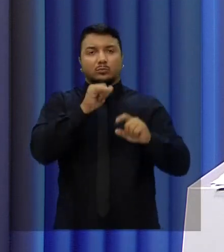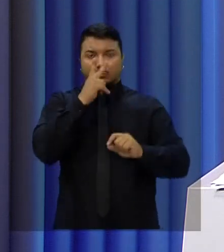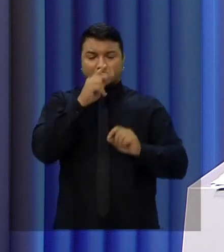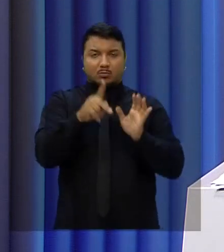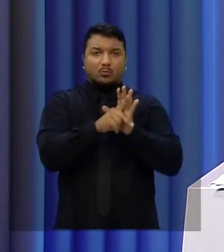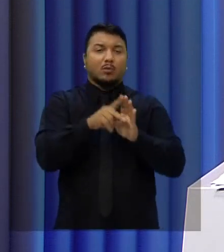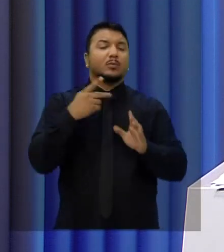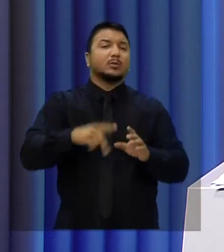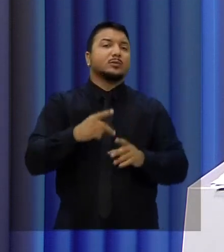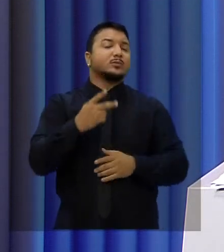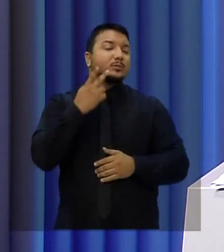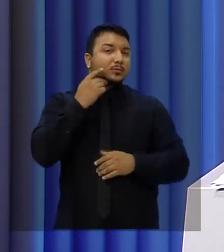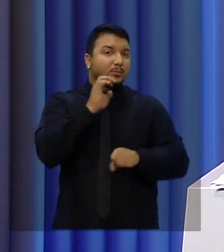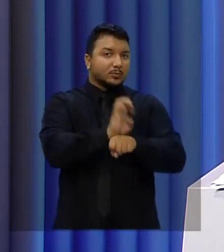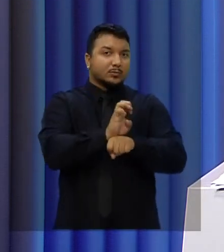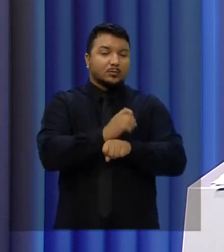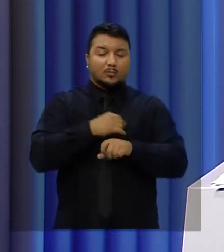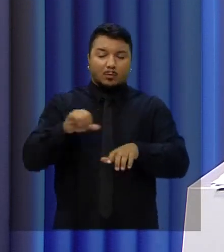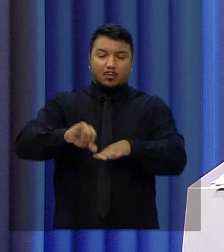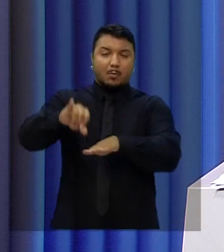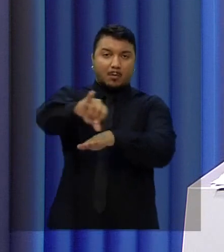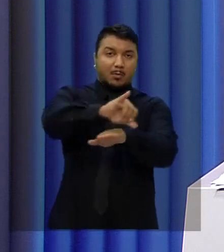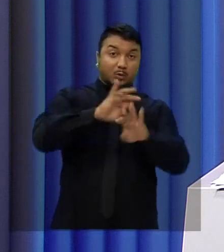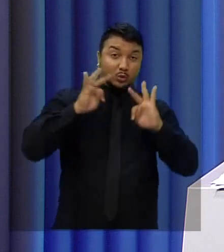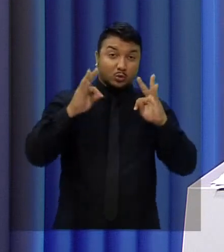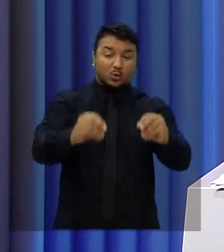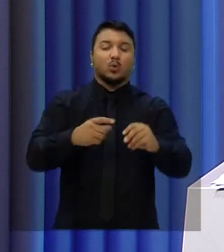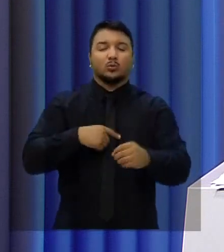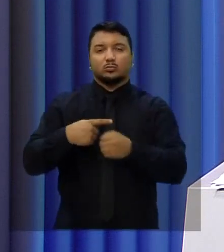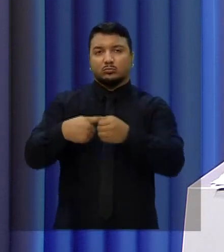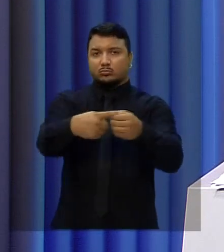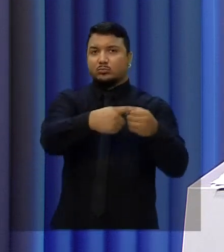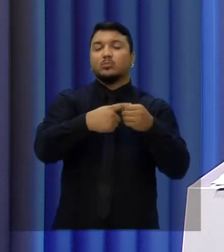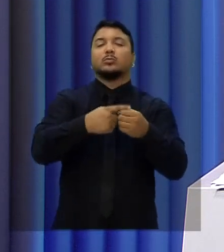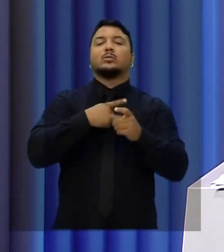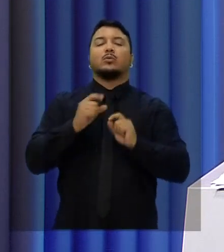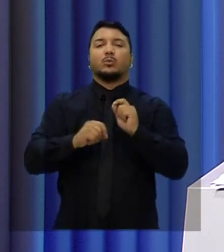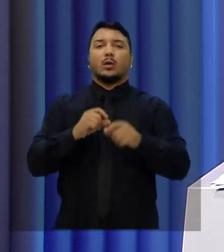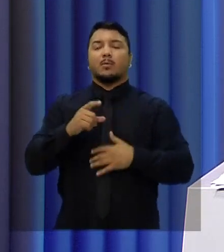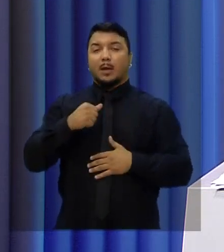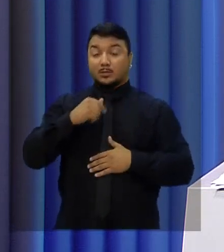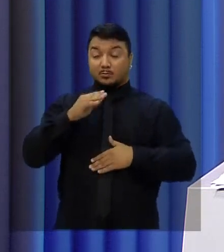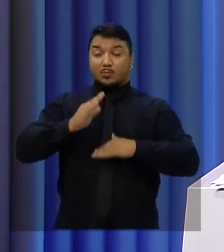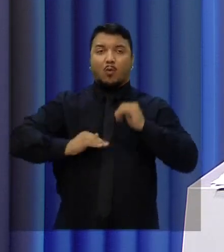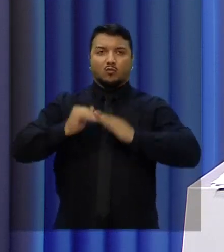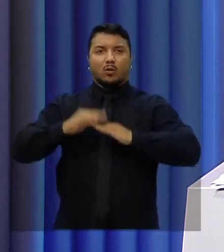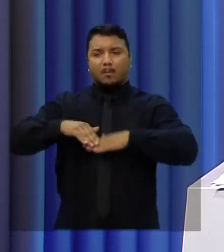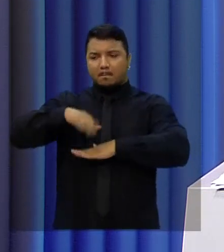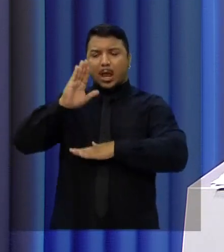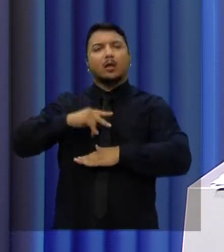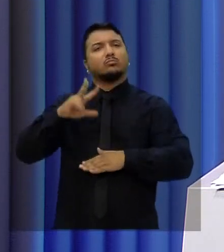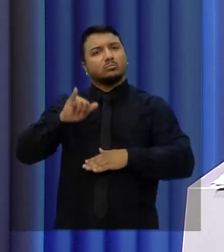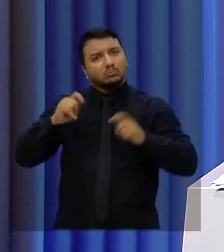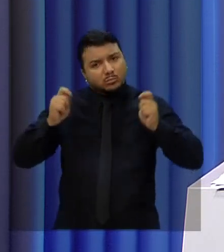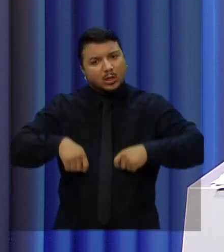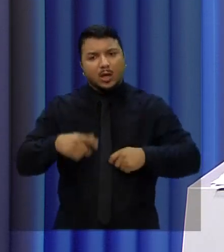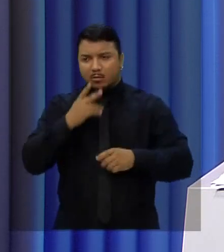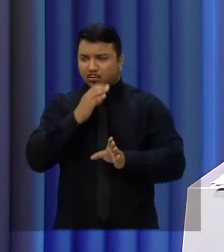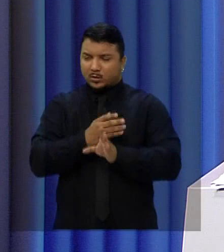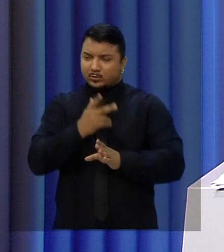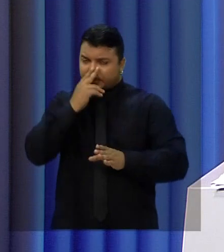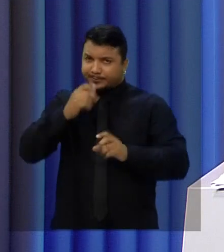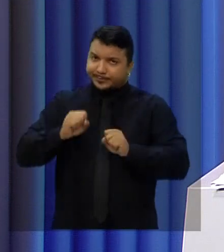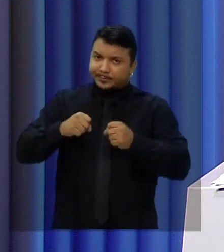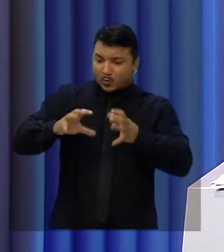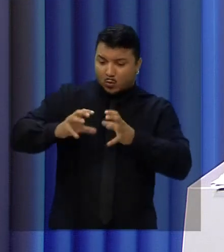cearenses. Se a contratar mais de 1.500 profissionais, no primeiro ano é possível fazer isso. Porque não adianta ter uma ação ostensiva de combate ao